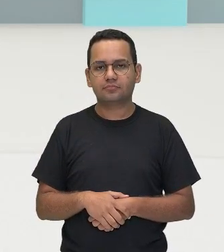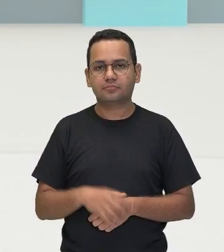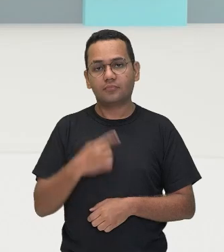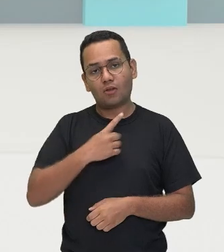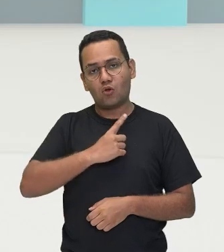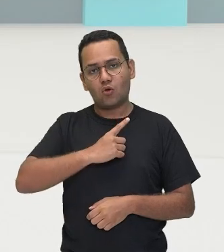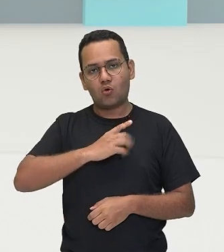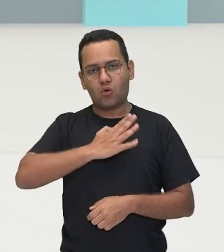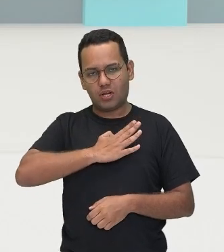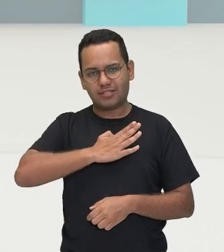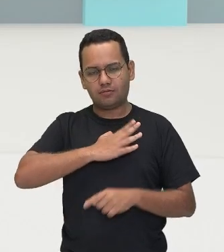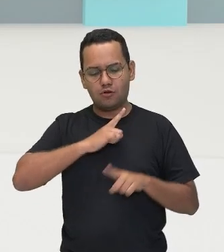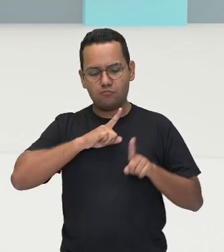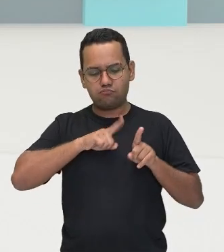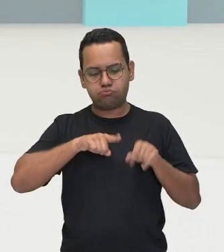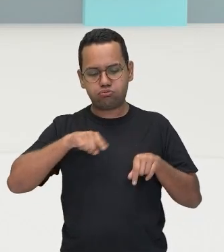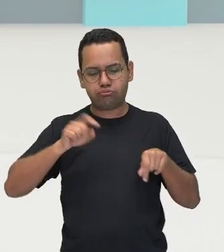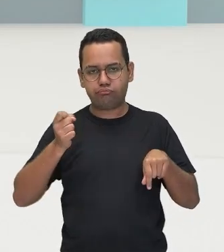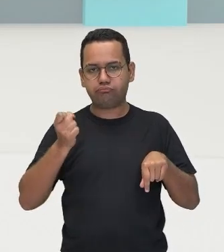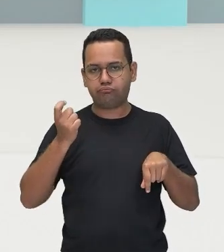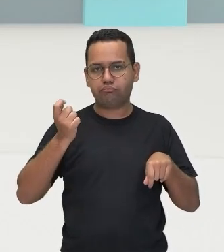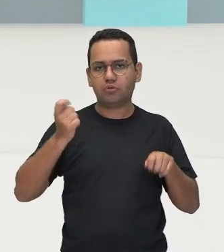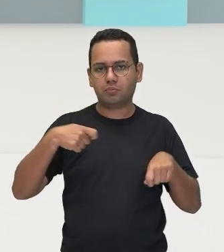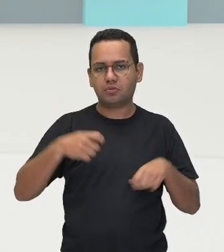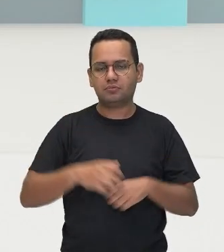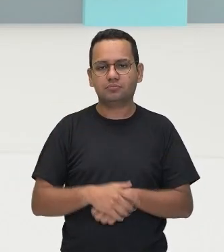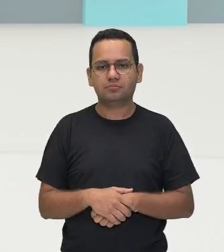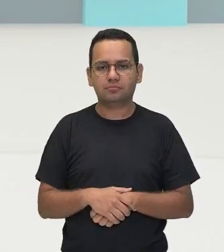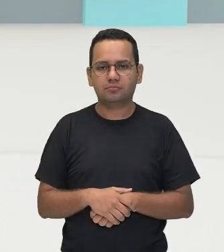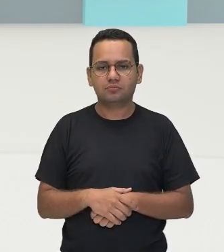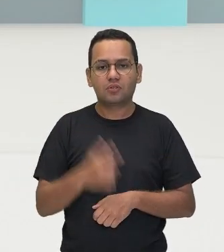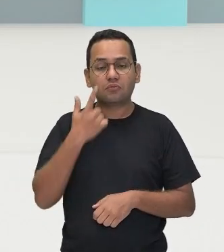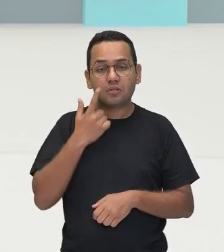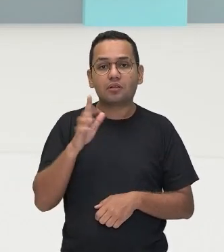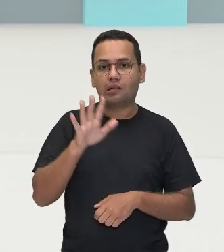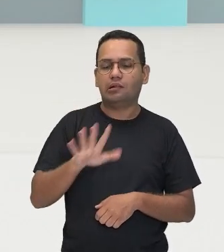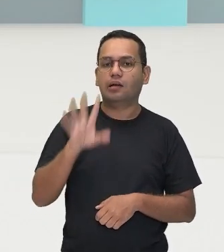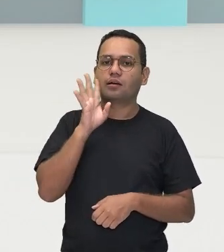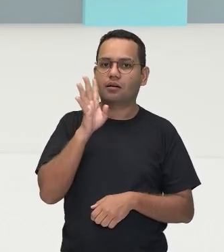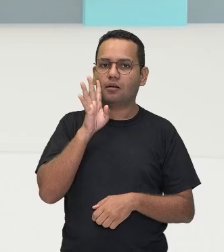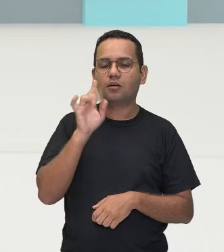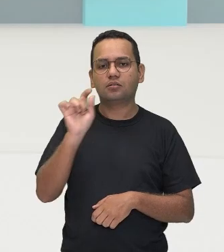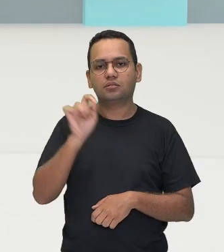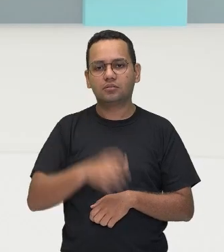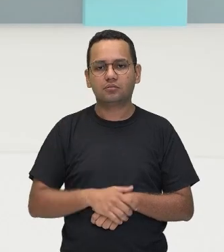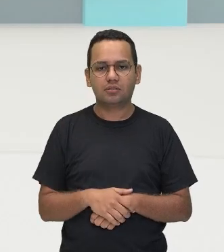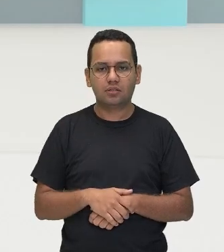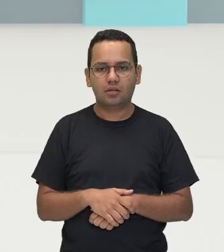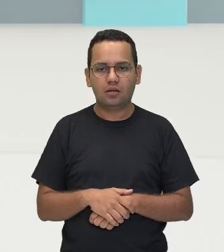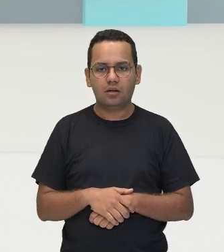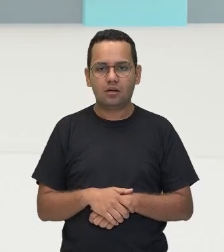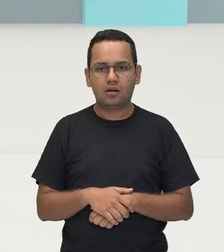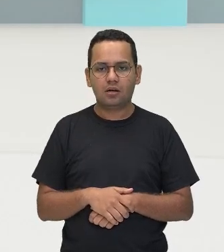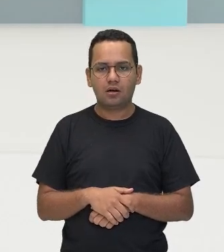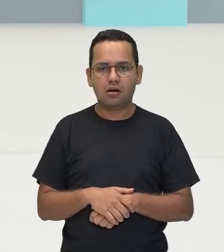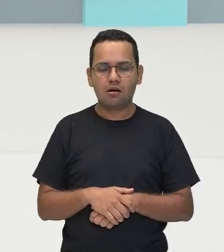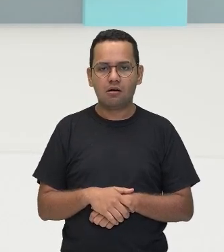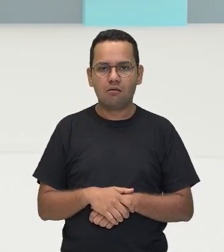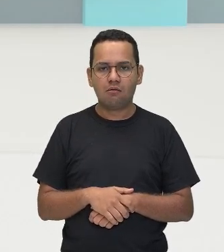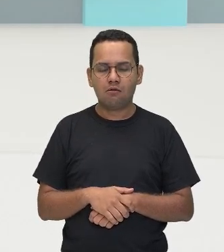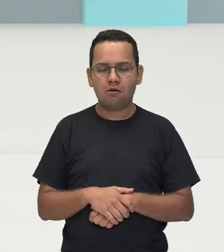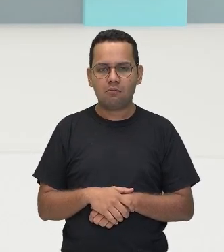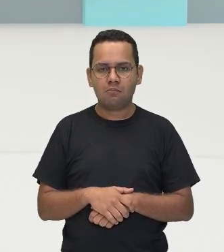no caso, é o coração. Uma imagem bacana aí, A moça na esteira ali, Cheio de pontos ali, sensores de